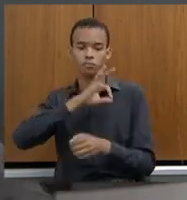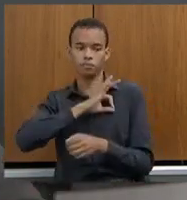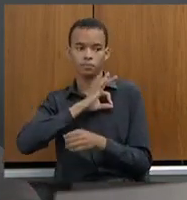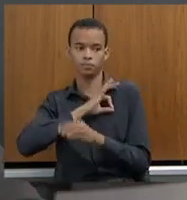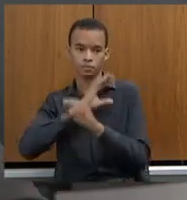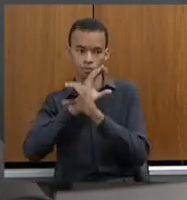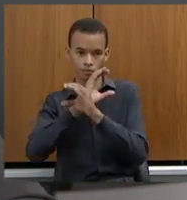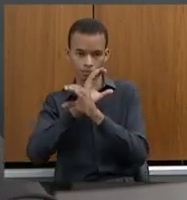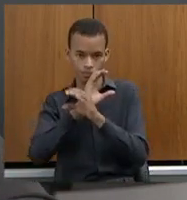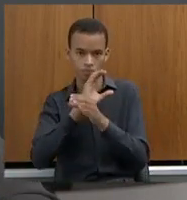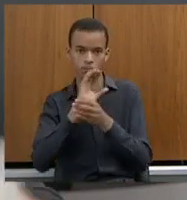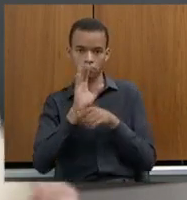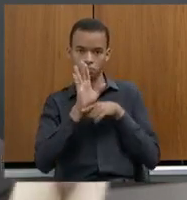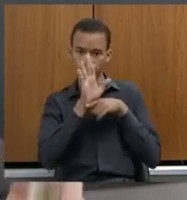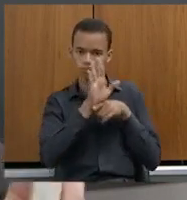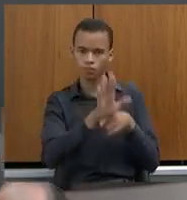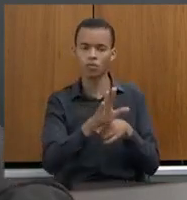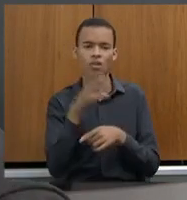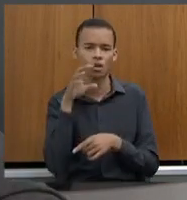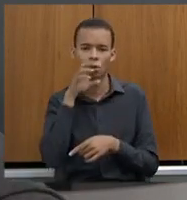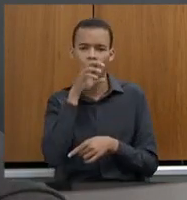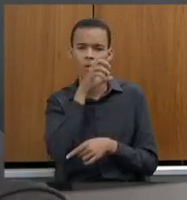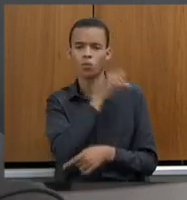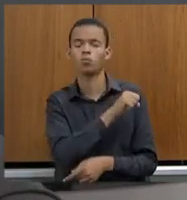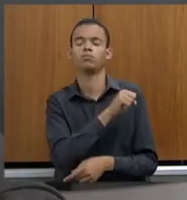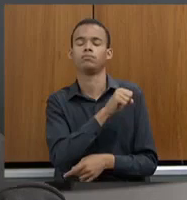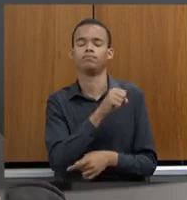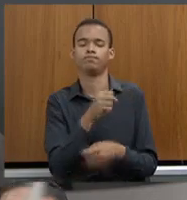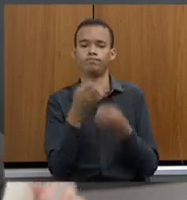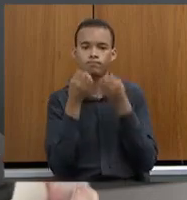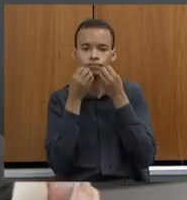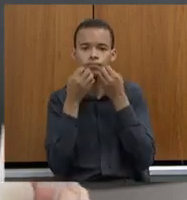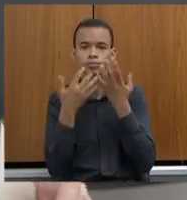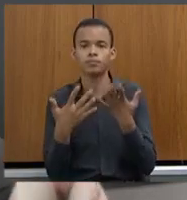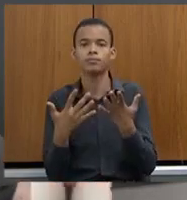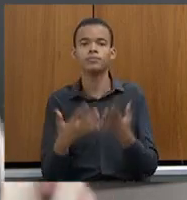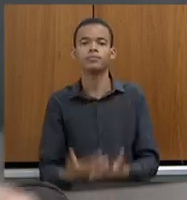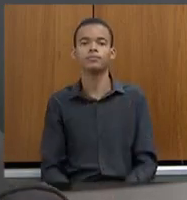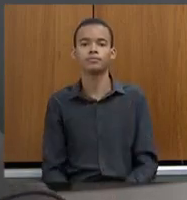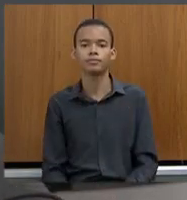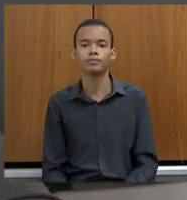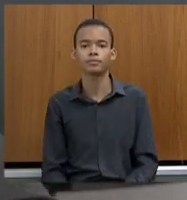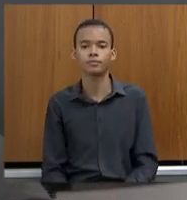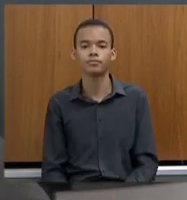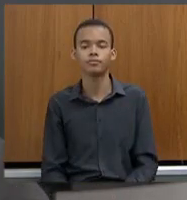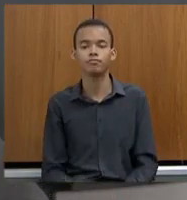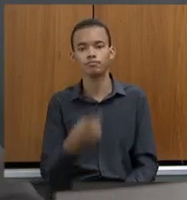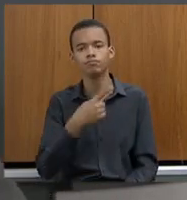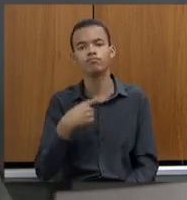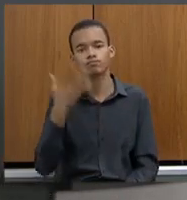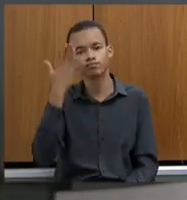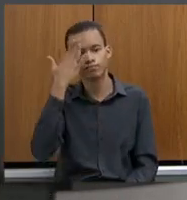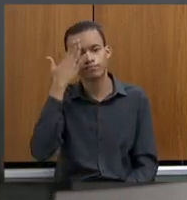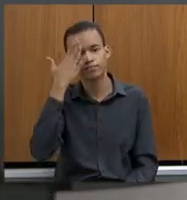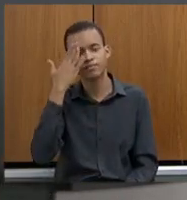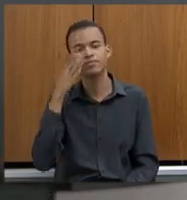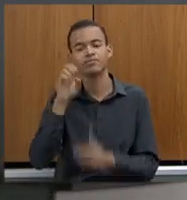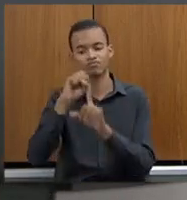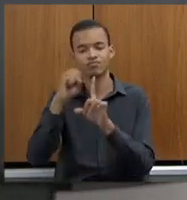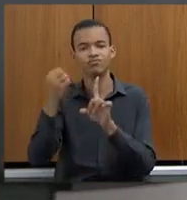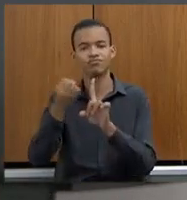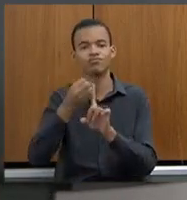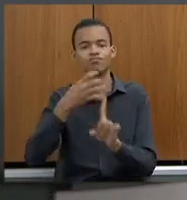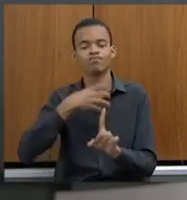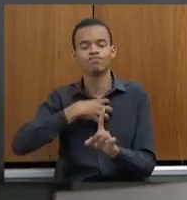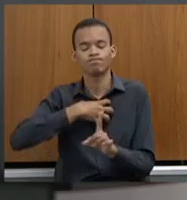essa velocidade, com essa presteza, com certeza nós sabemos que a população agradece.